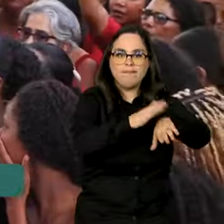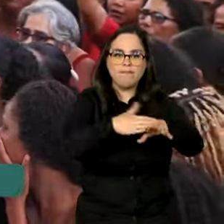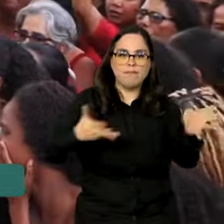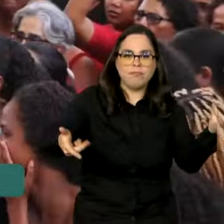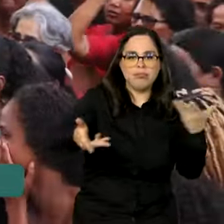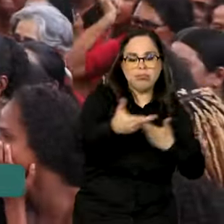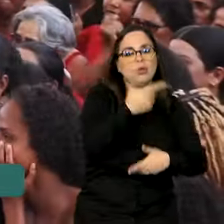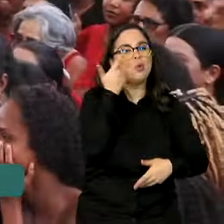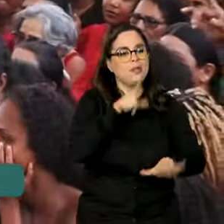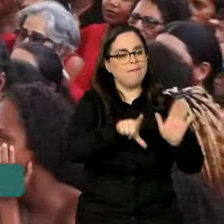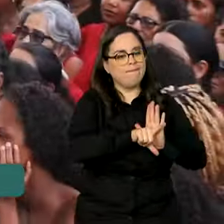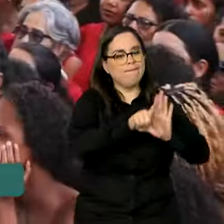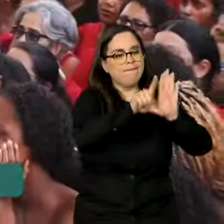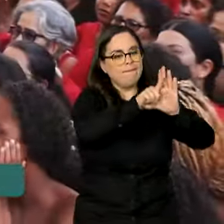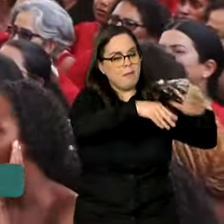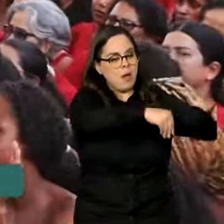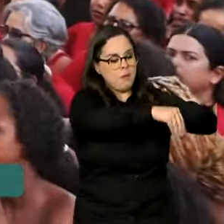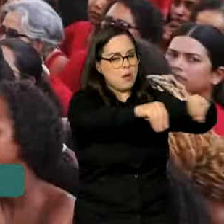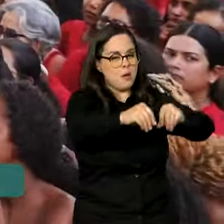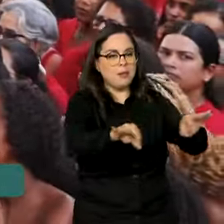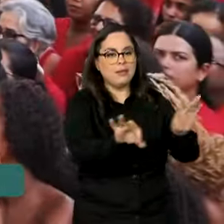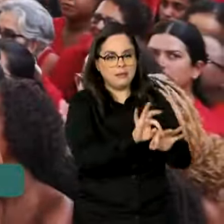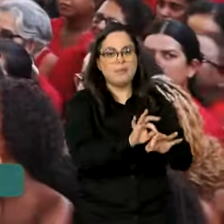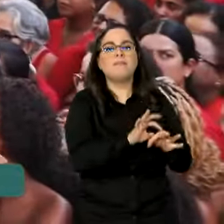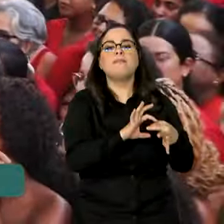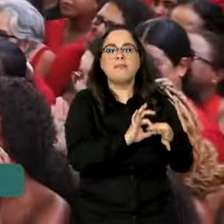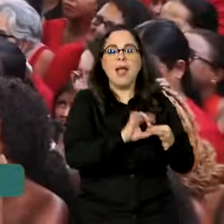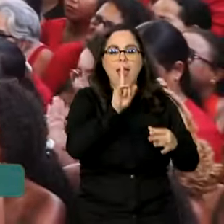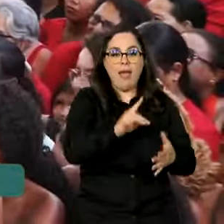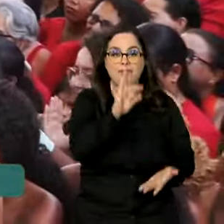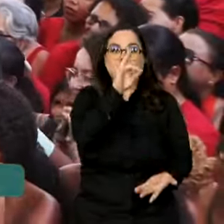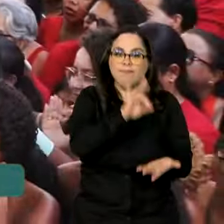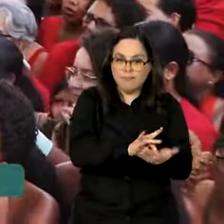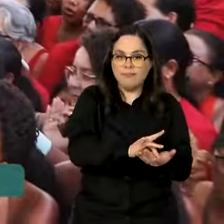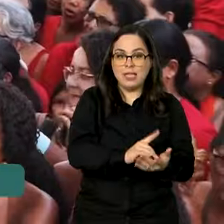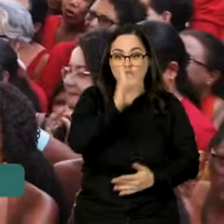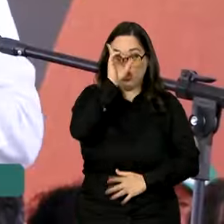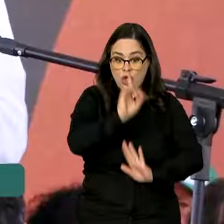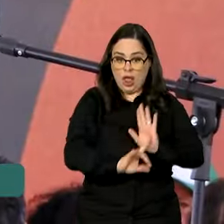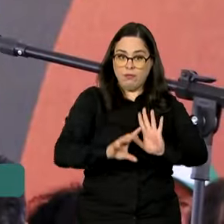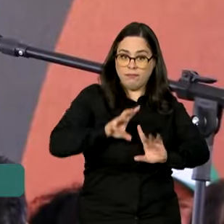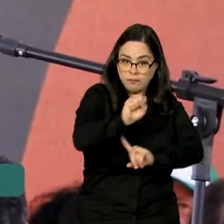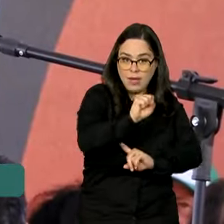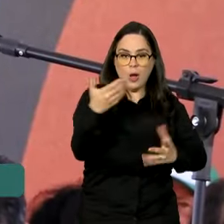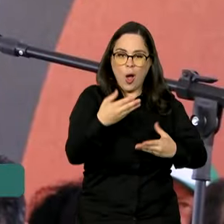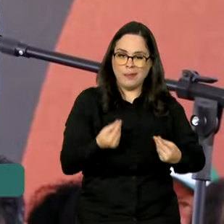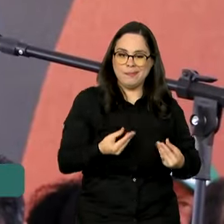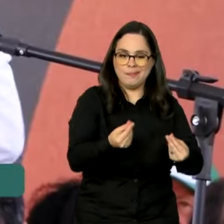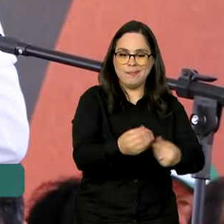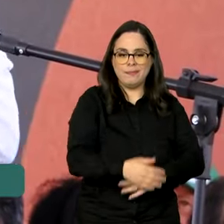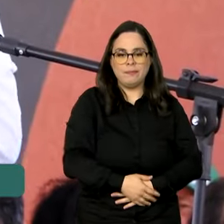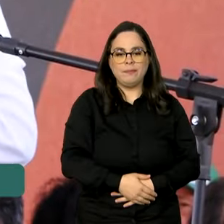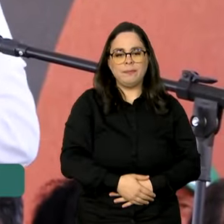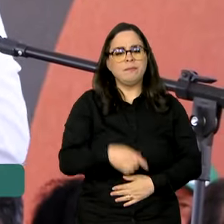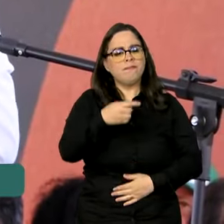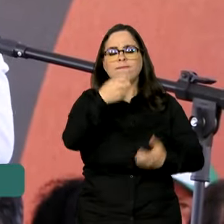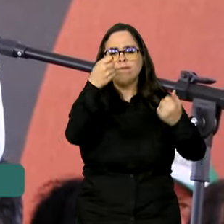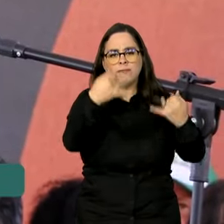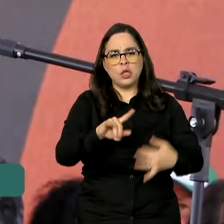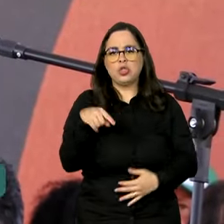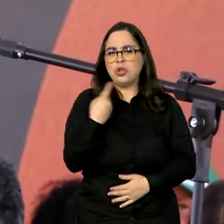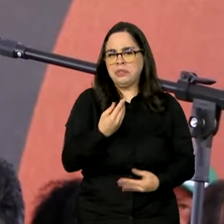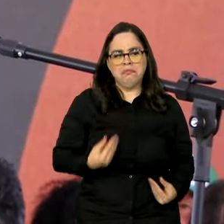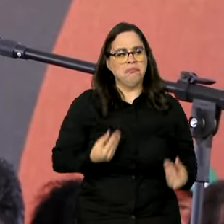regularização fundiária. É a efetivação do direito conquistado. Nós não trouxemos aqui só